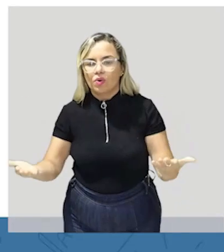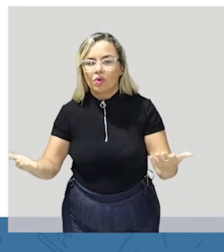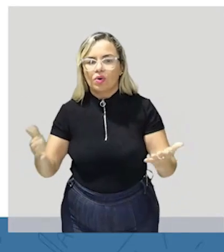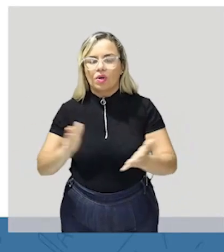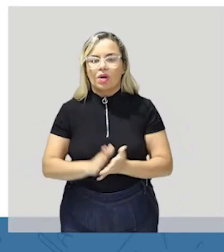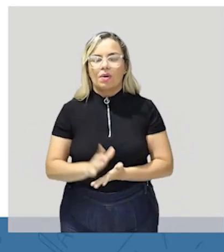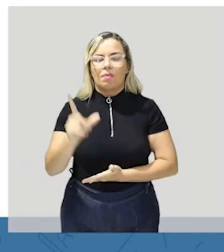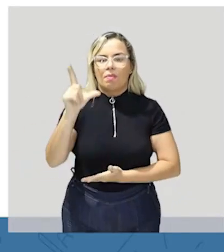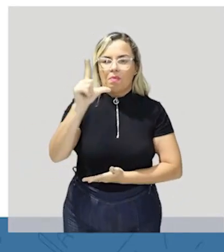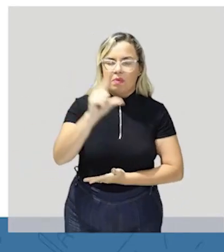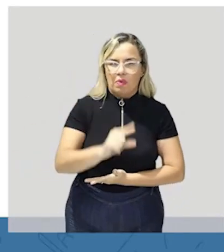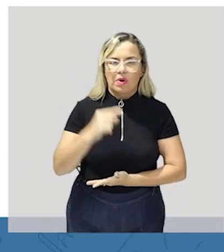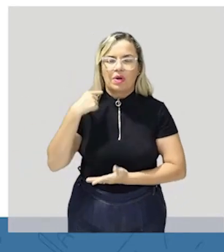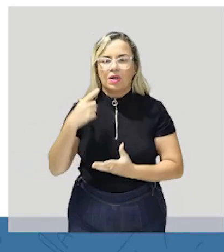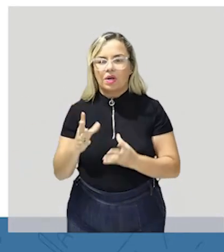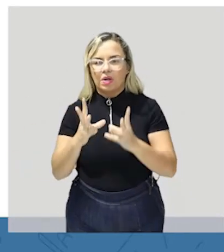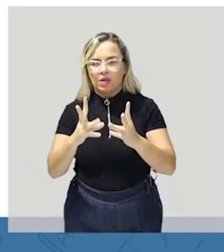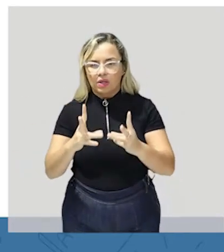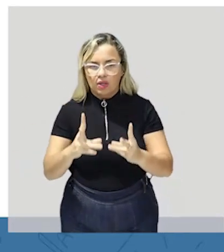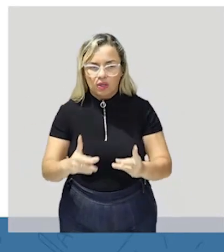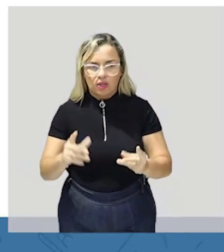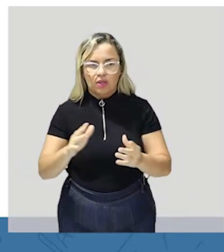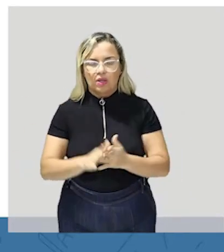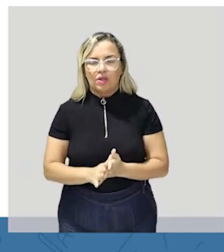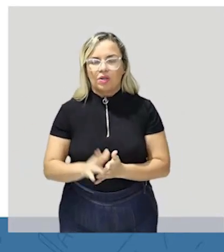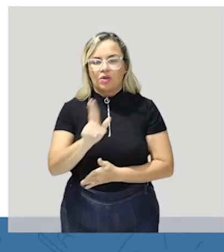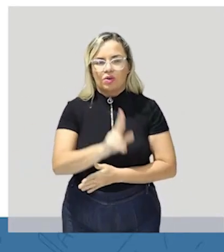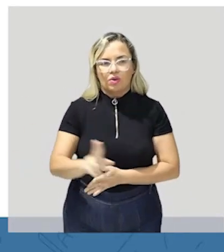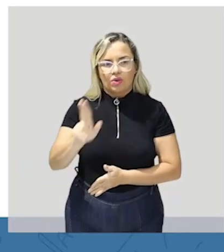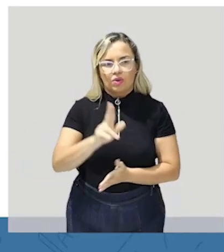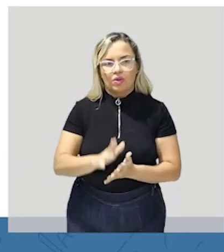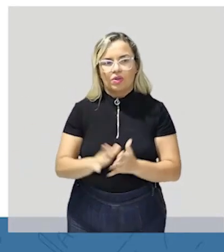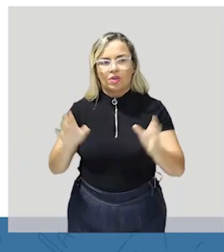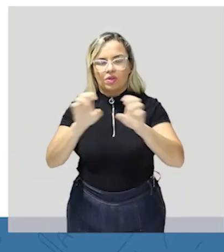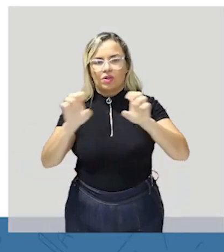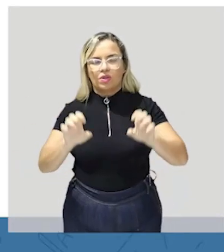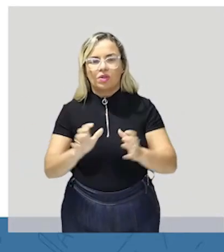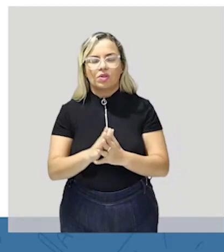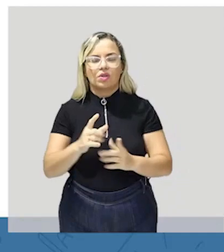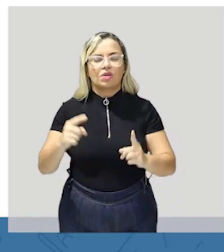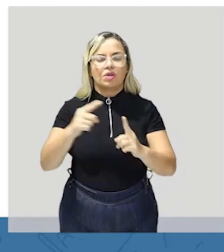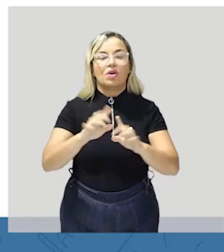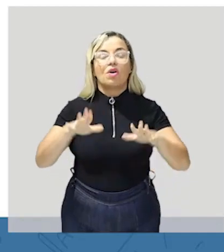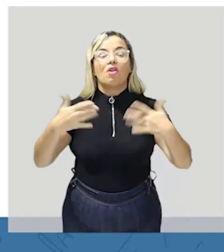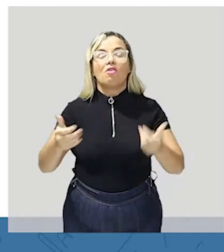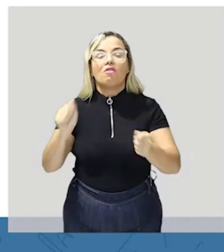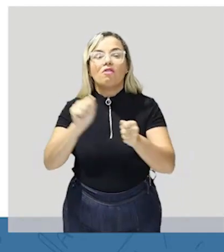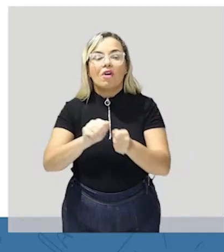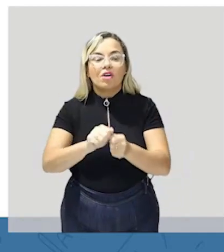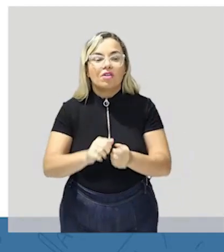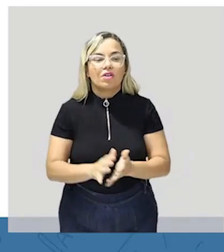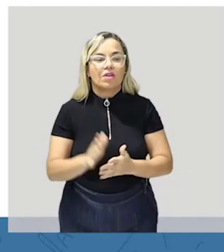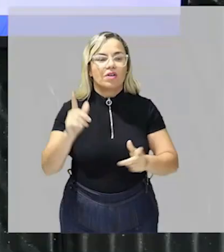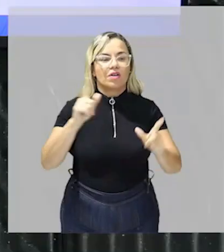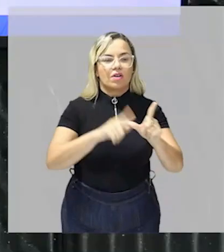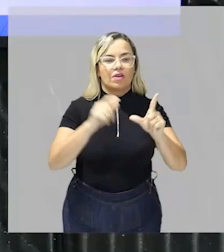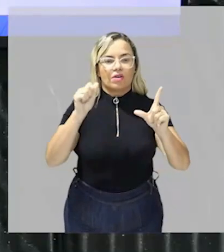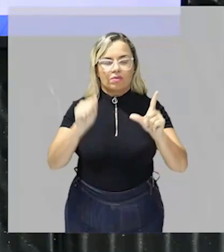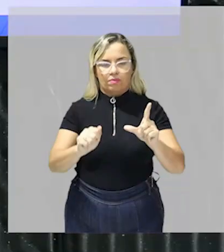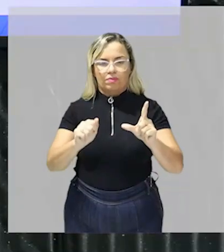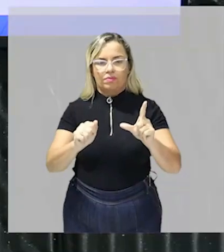o uso desse tipo de estrutura faz o que reduz o contingente de mão de obra inibe a